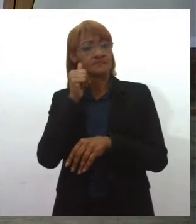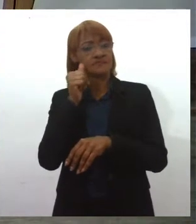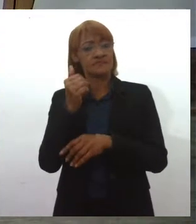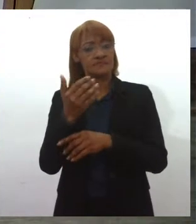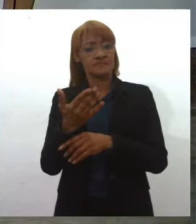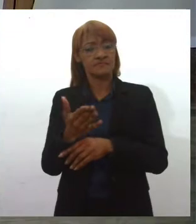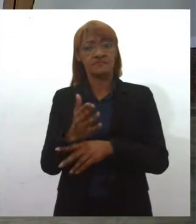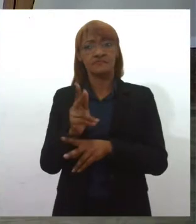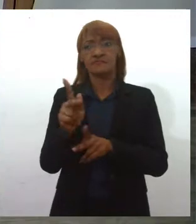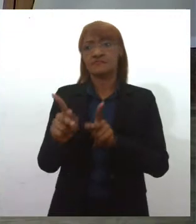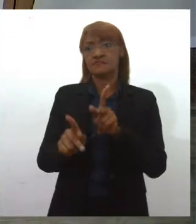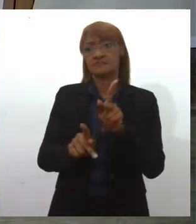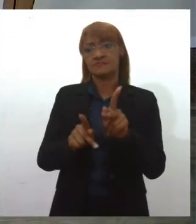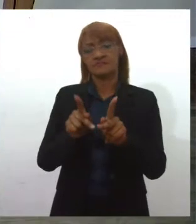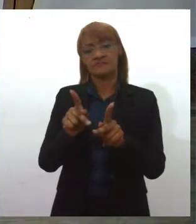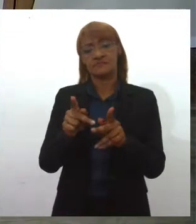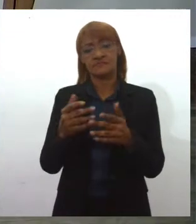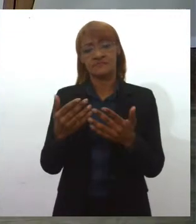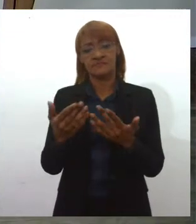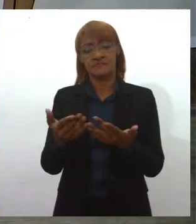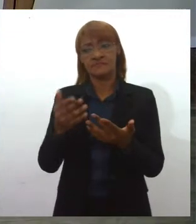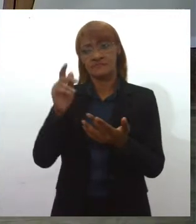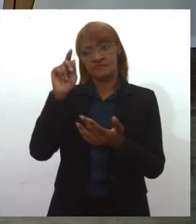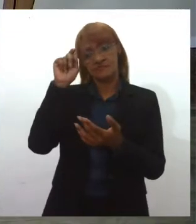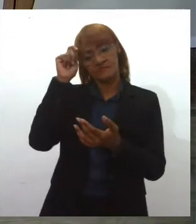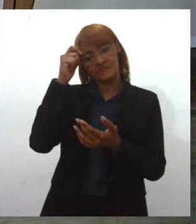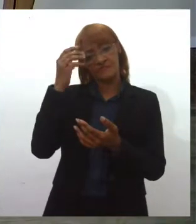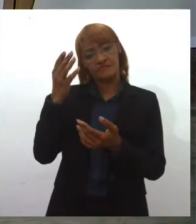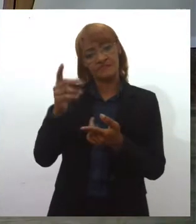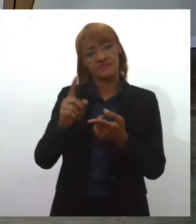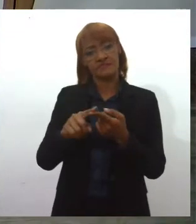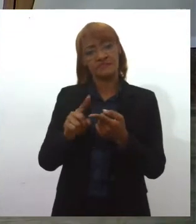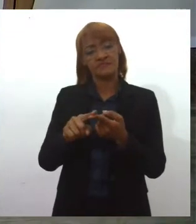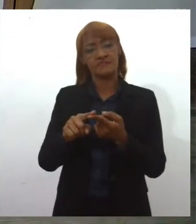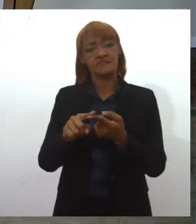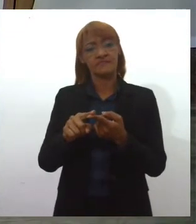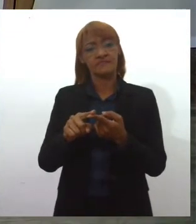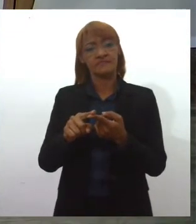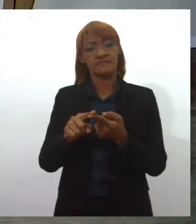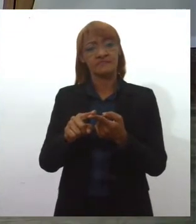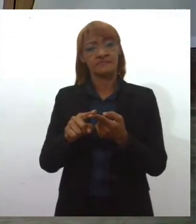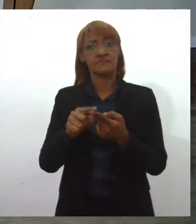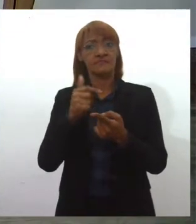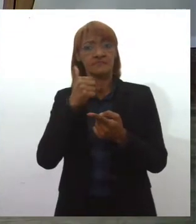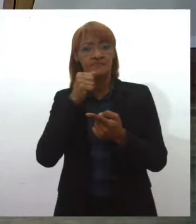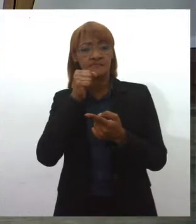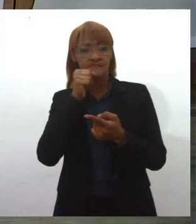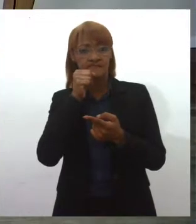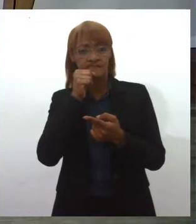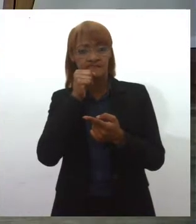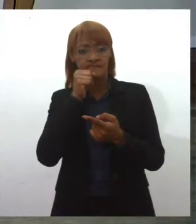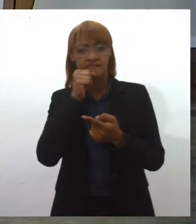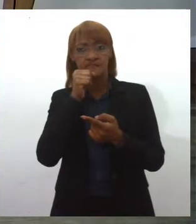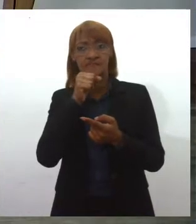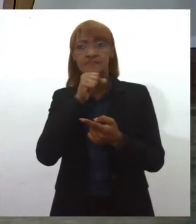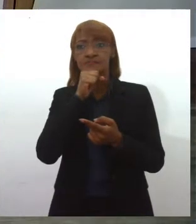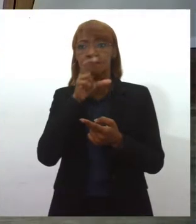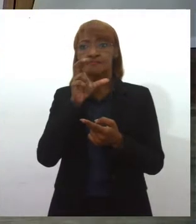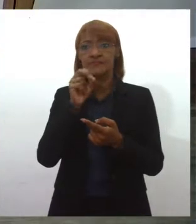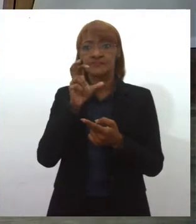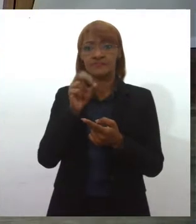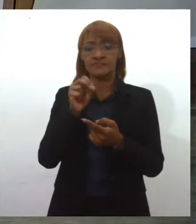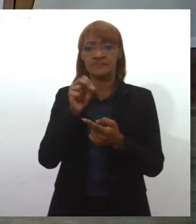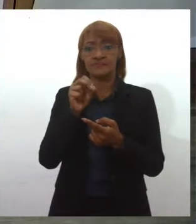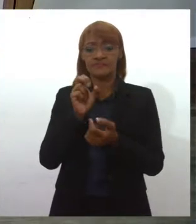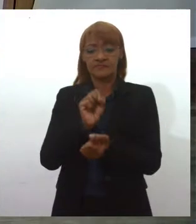população negra, que identifico aí na sua fala também, até pensando que a mãe e a avó foram escravas, e